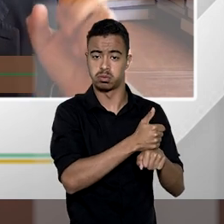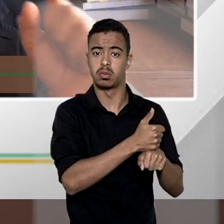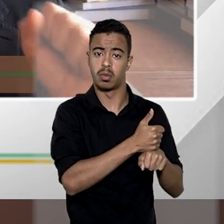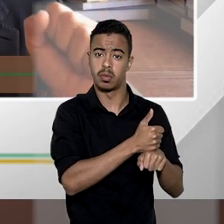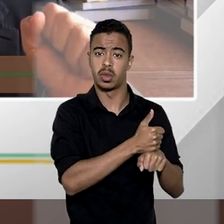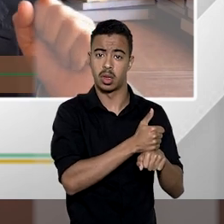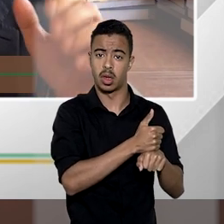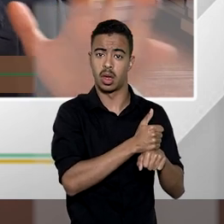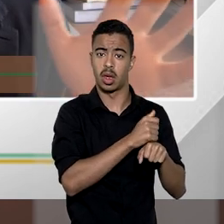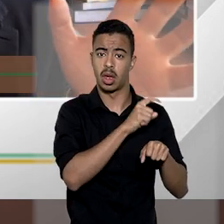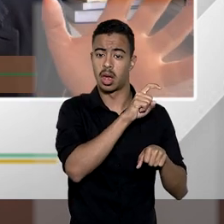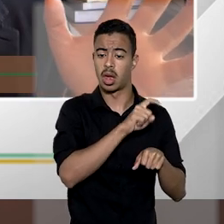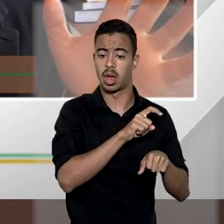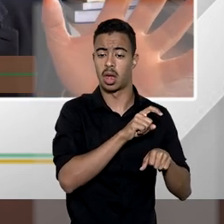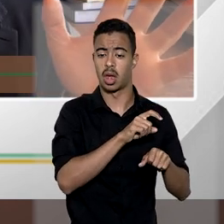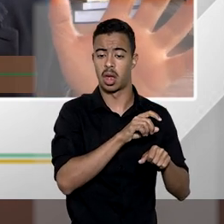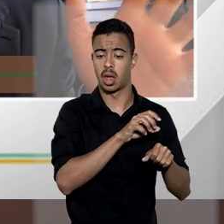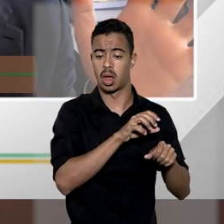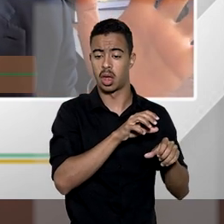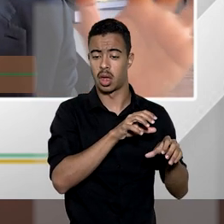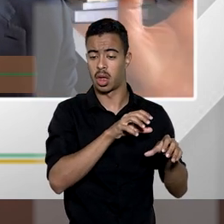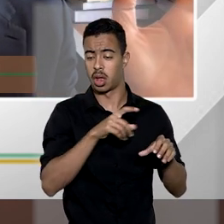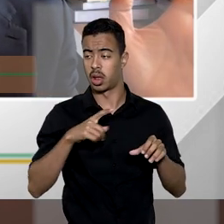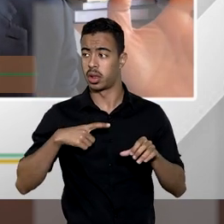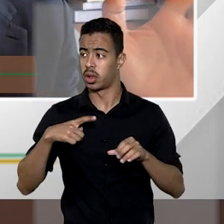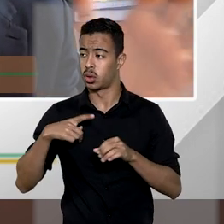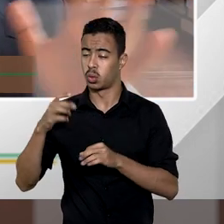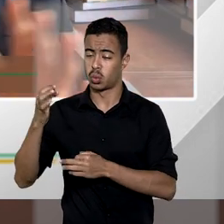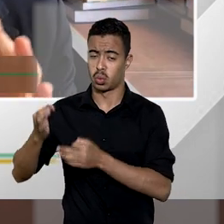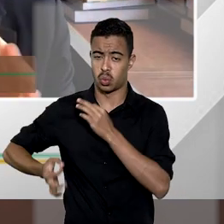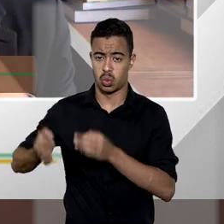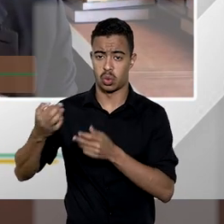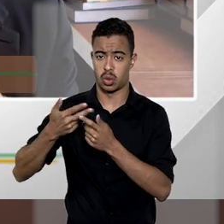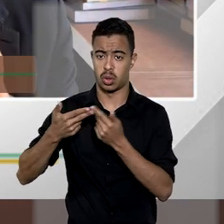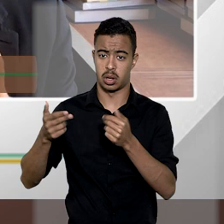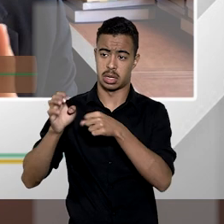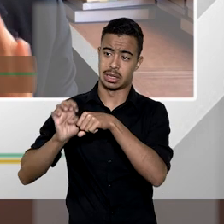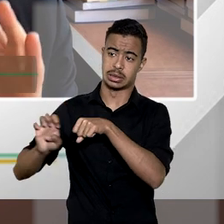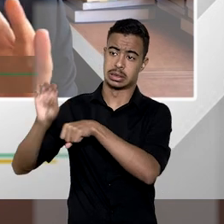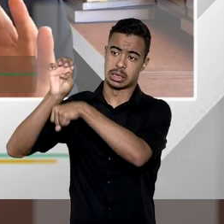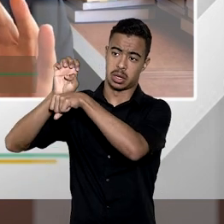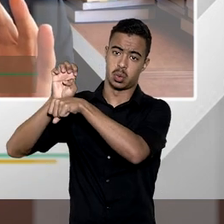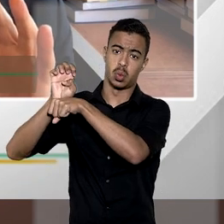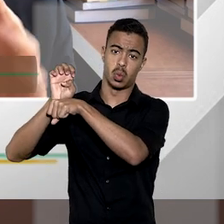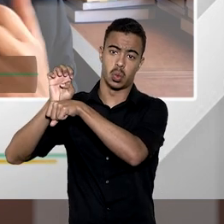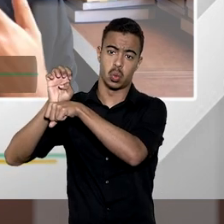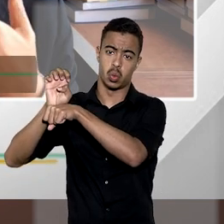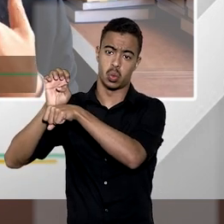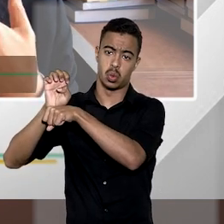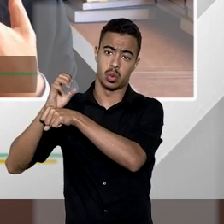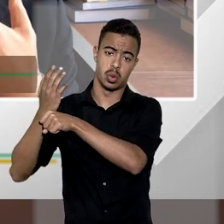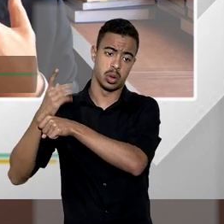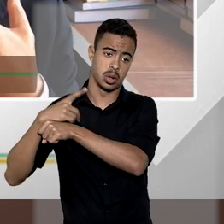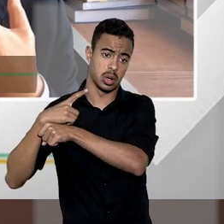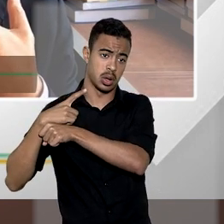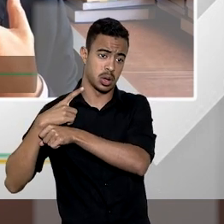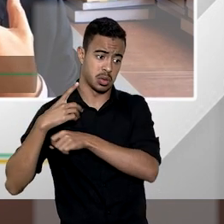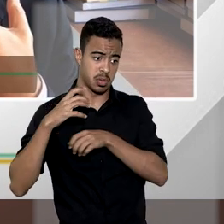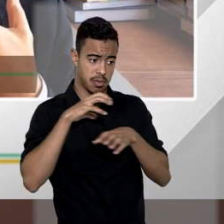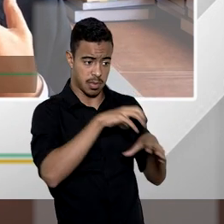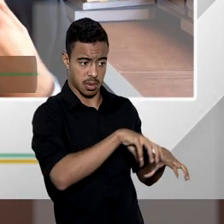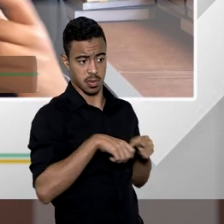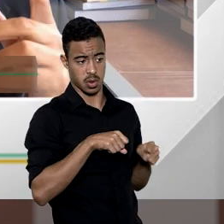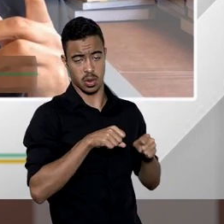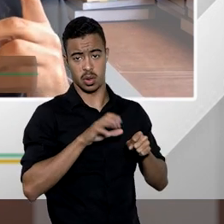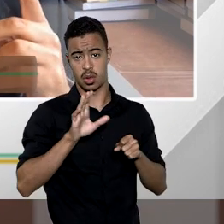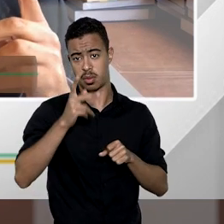propriedade é retirado por parte de uma ação seja jurídica seja factual do Estado quando o indivíduo que é